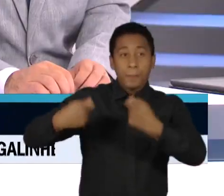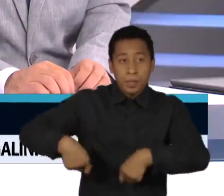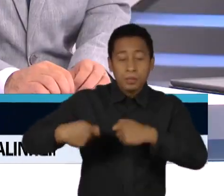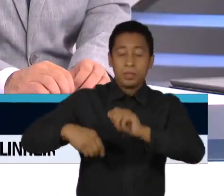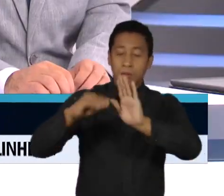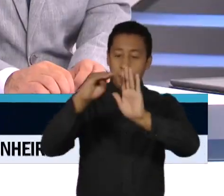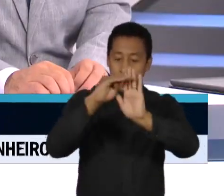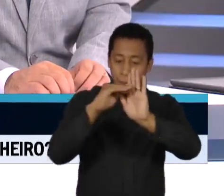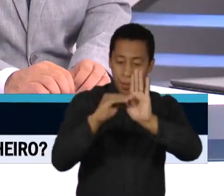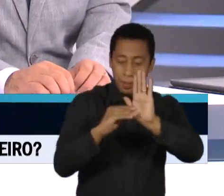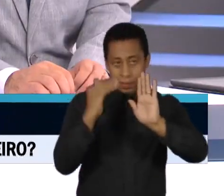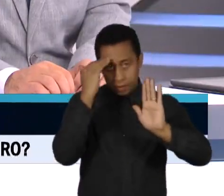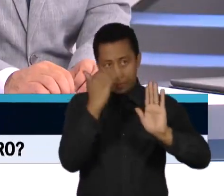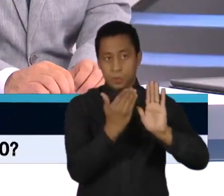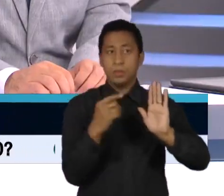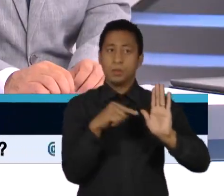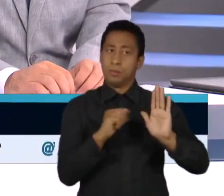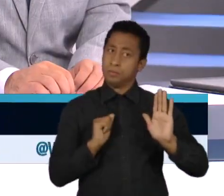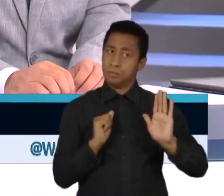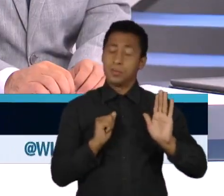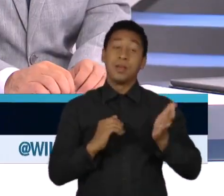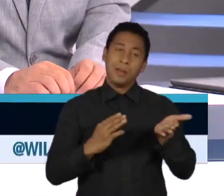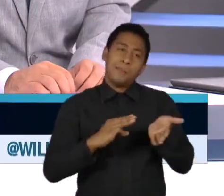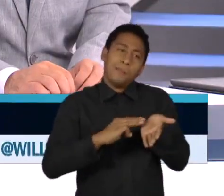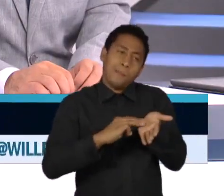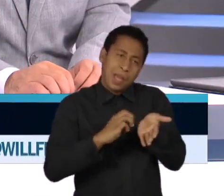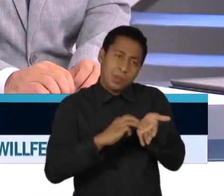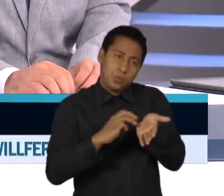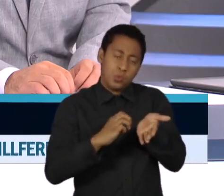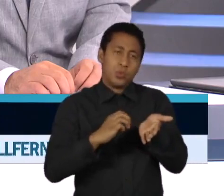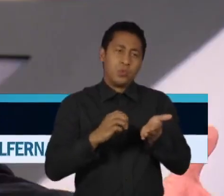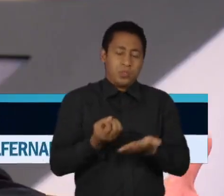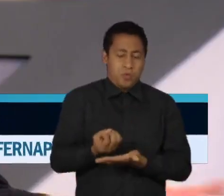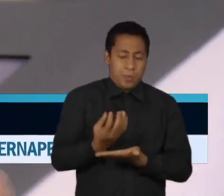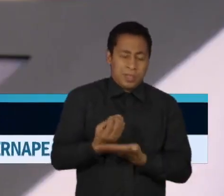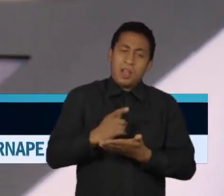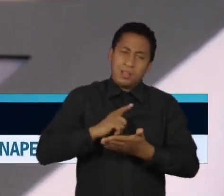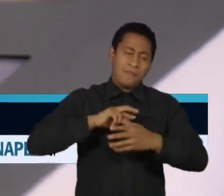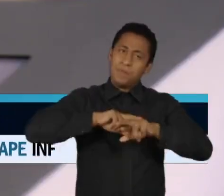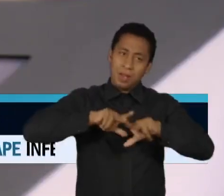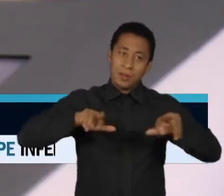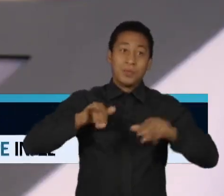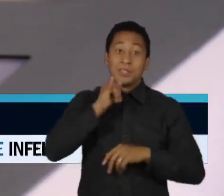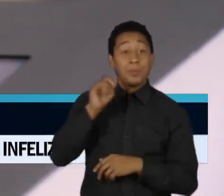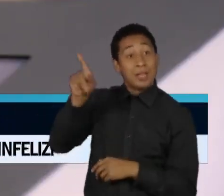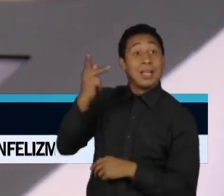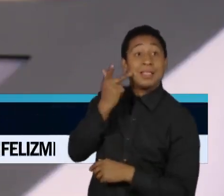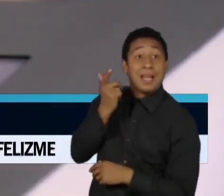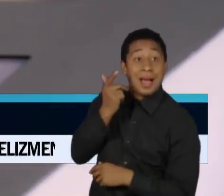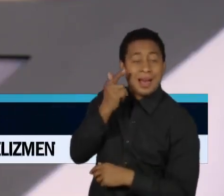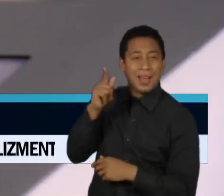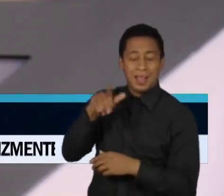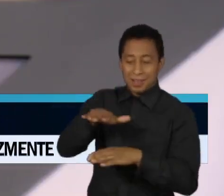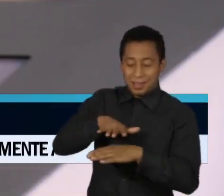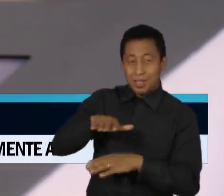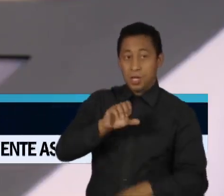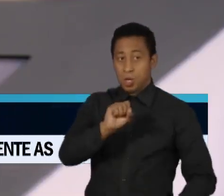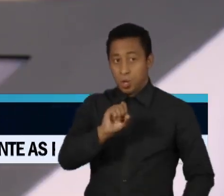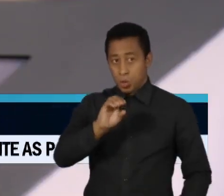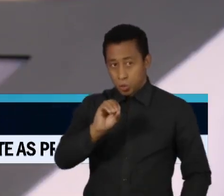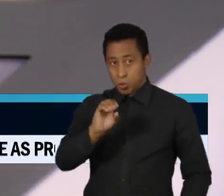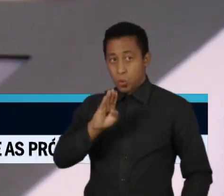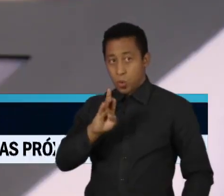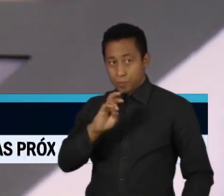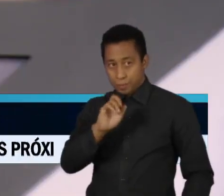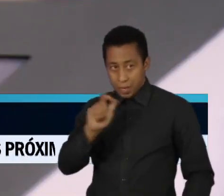alfabetizar. Então, por exemplo, lá no Ceará, o Estado do Ministro, Sobral, é método fônico. Boa parte do Brasil não é